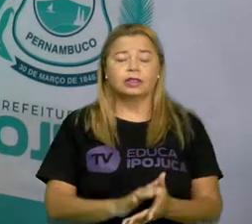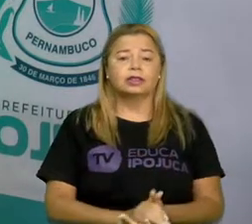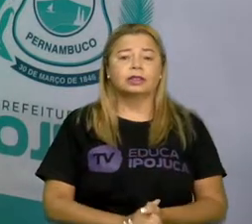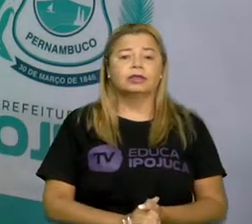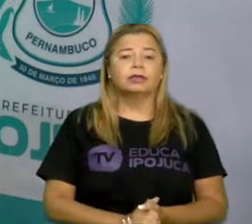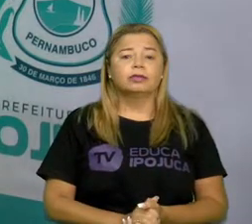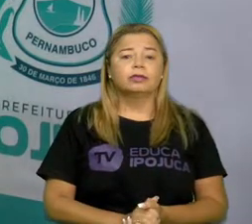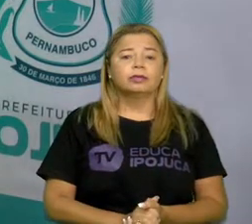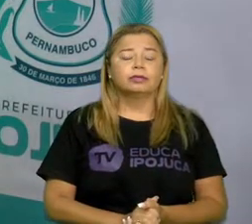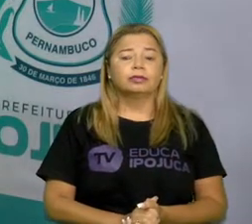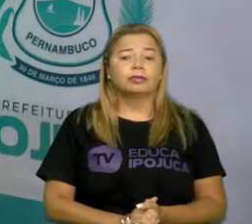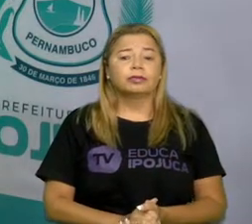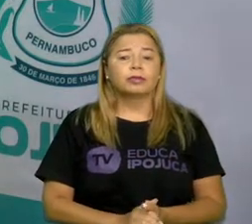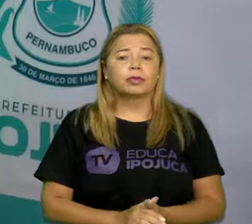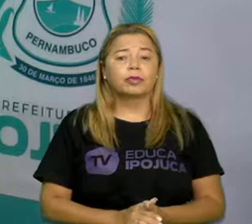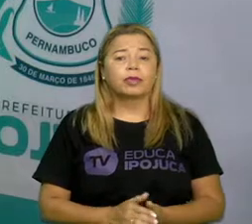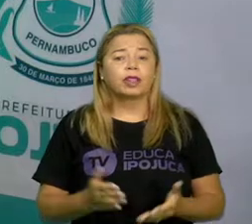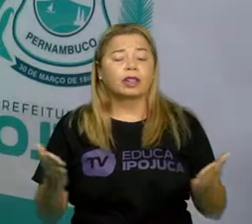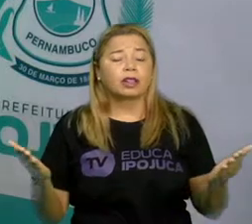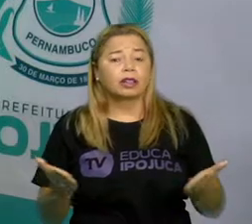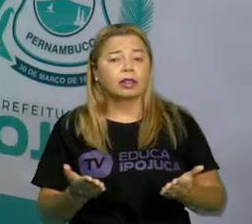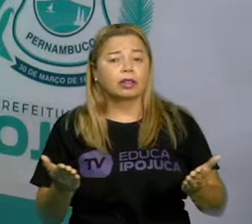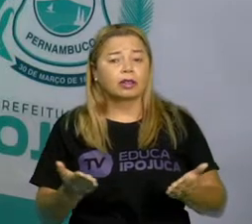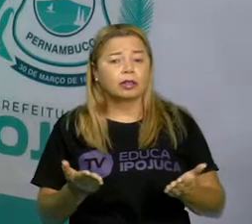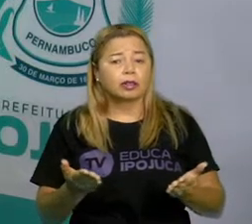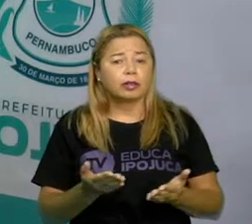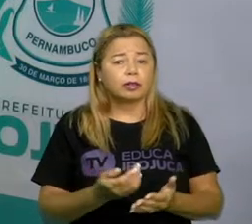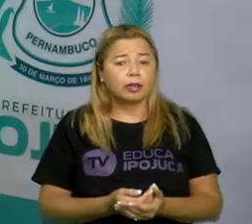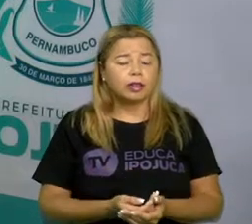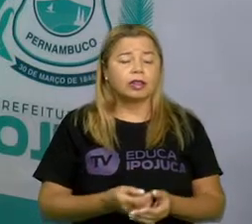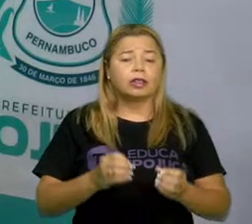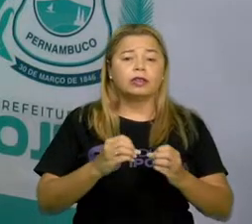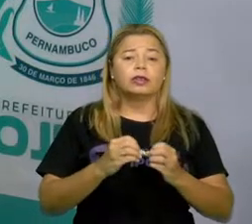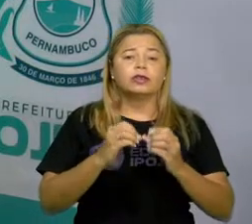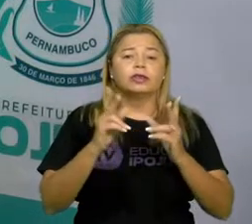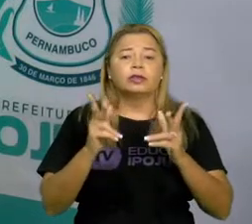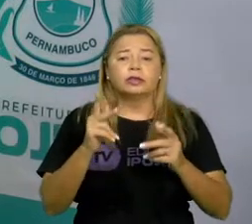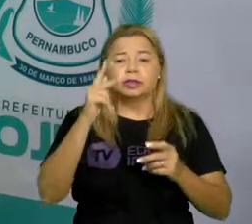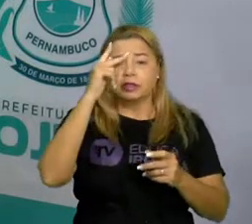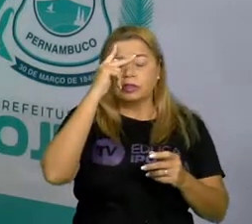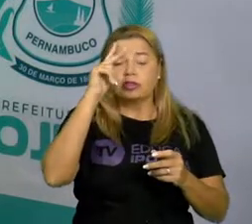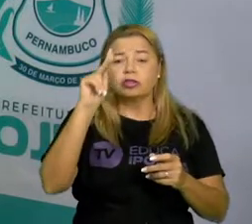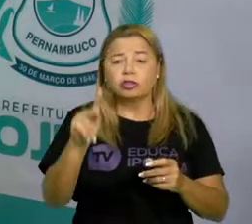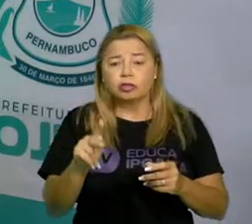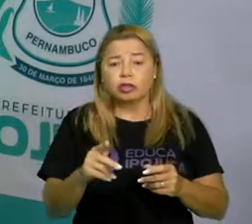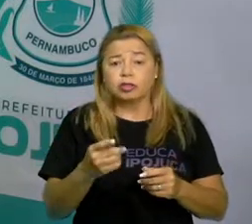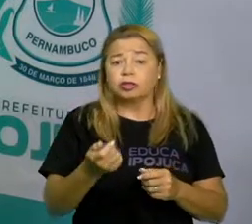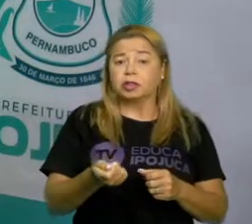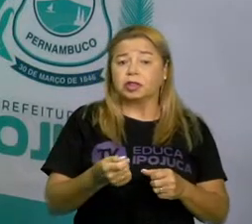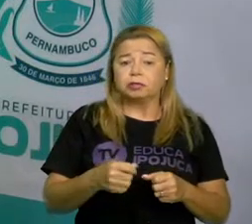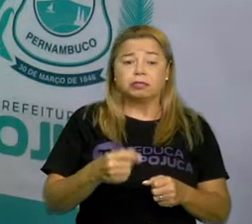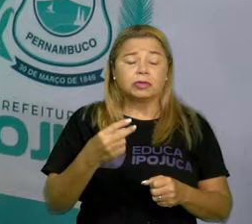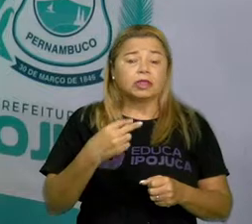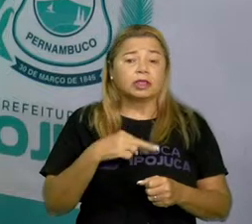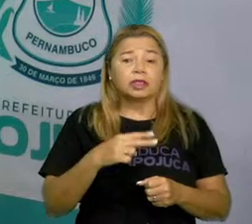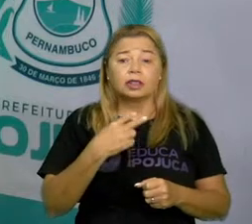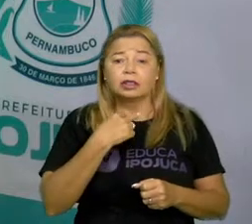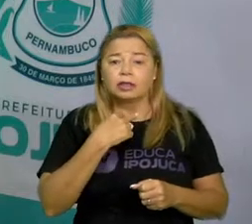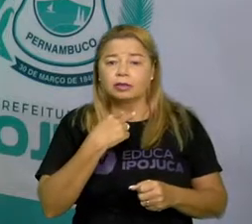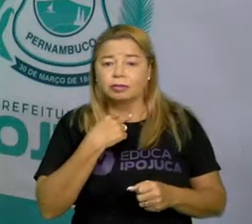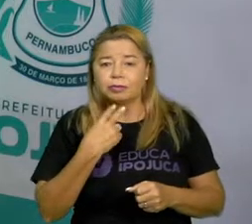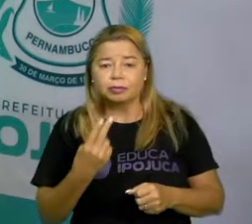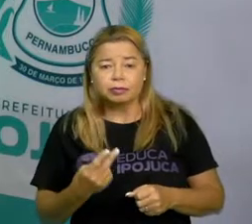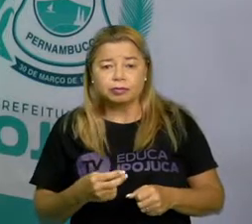E agora vamos conhecer o que é fontes históricas e materiais. Hum, tem